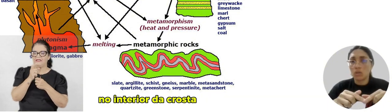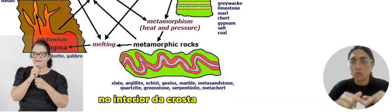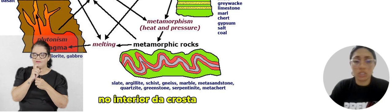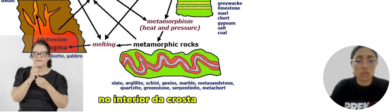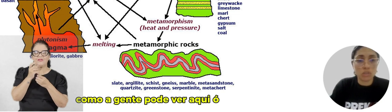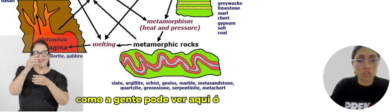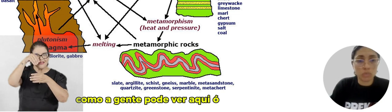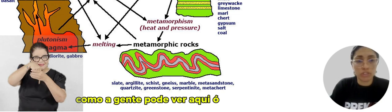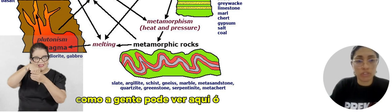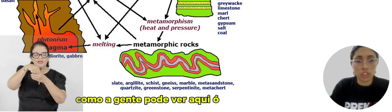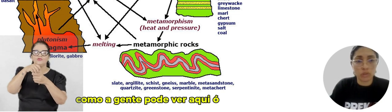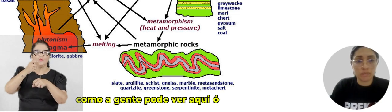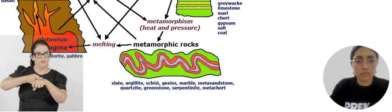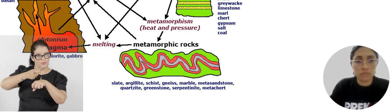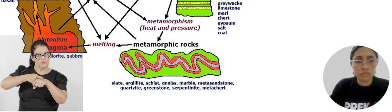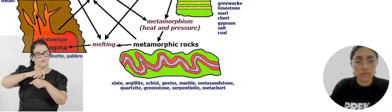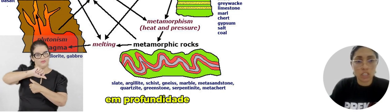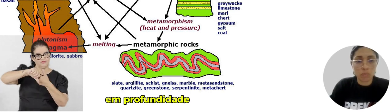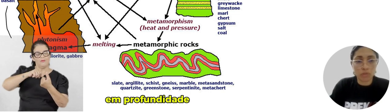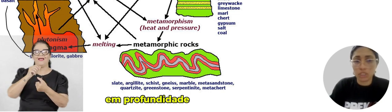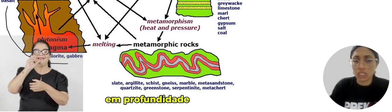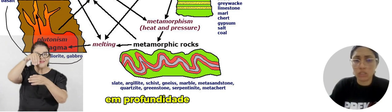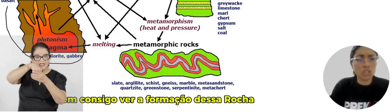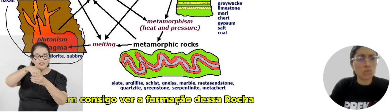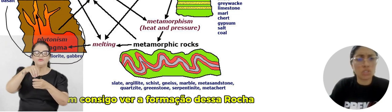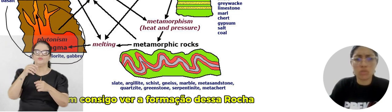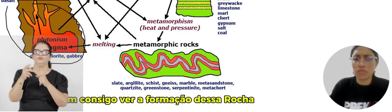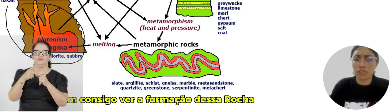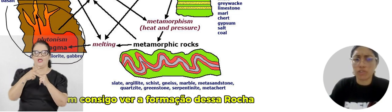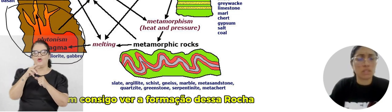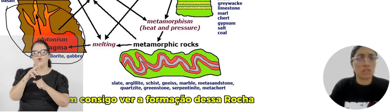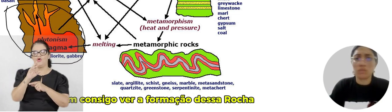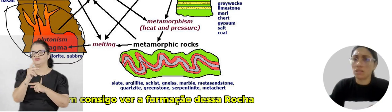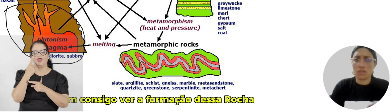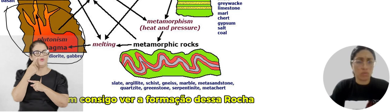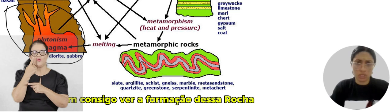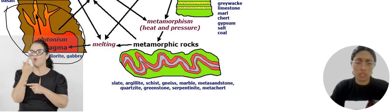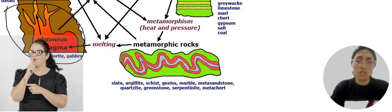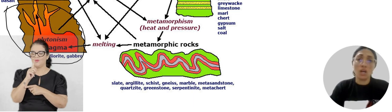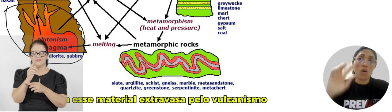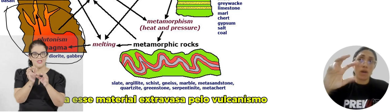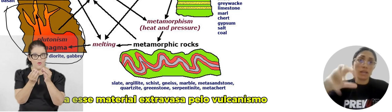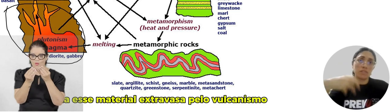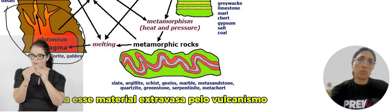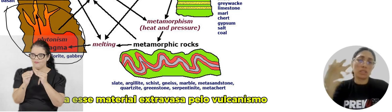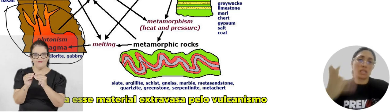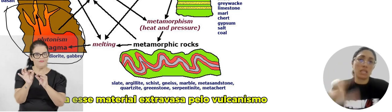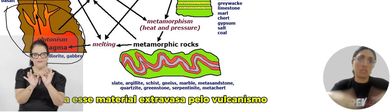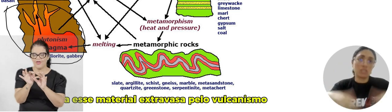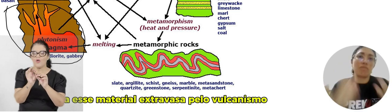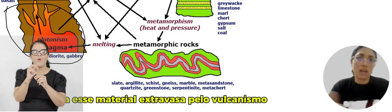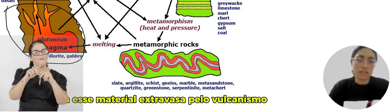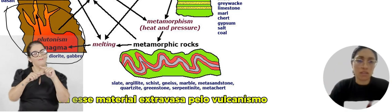interior da crosta, como a gente pode ver aqui, ó. Em profundidade, eu nem consigo ver a formação dessa rocha. Ou ainda, esse